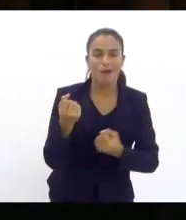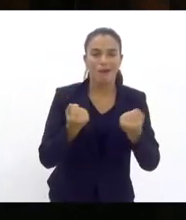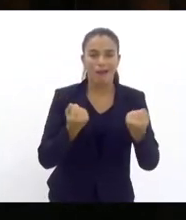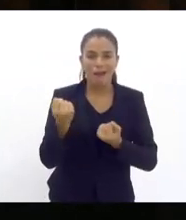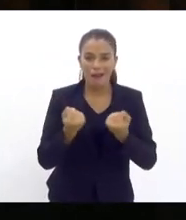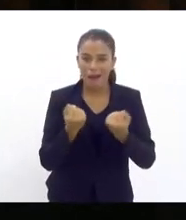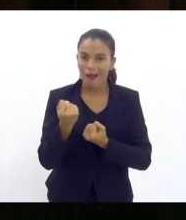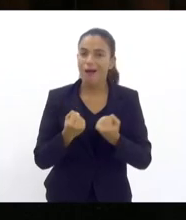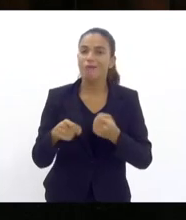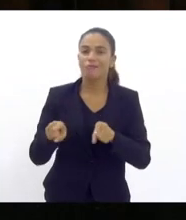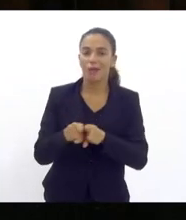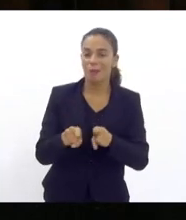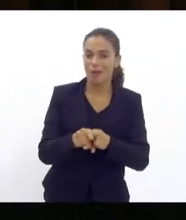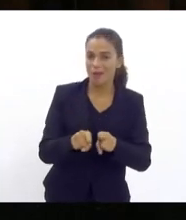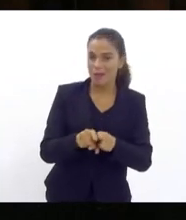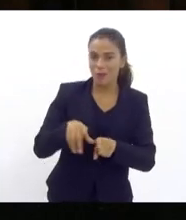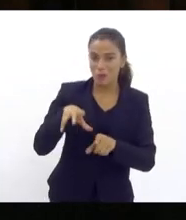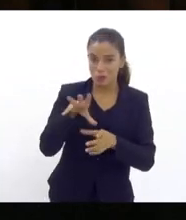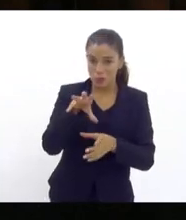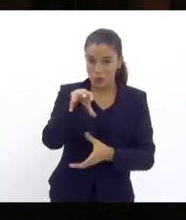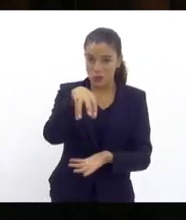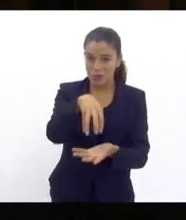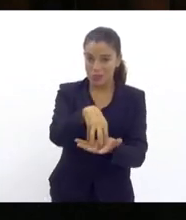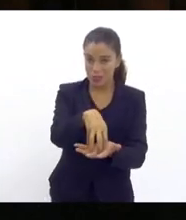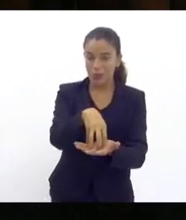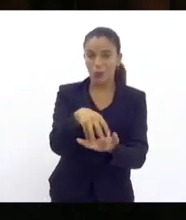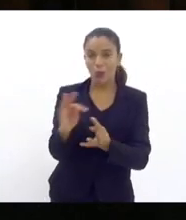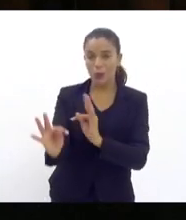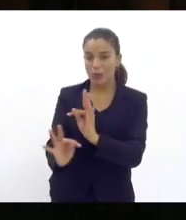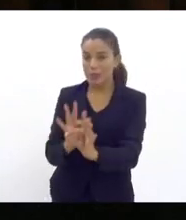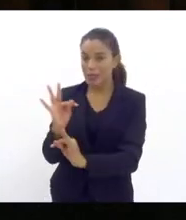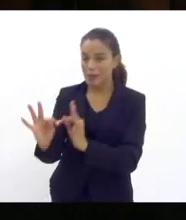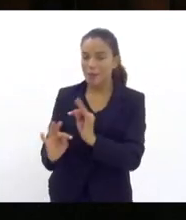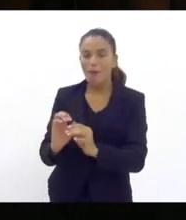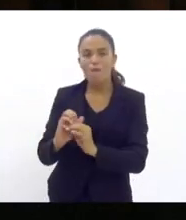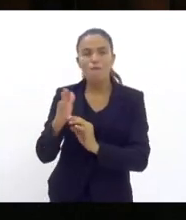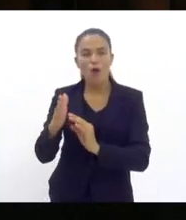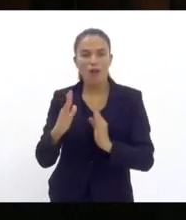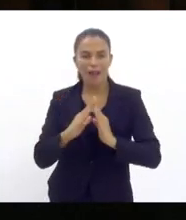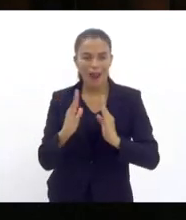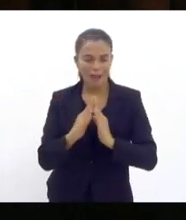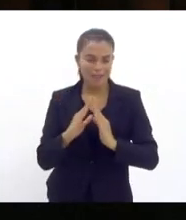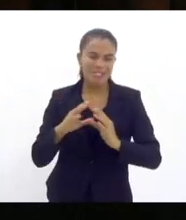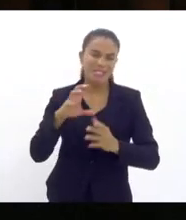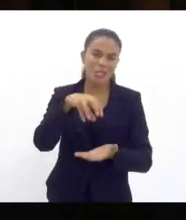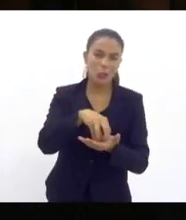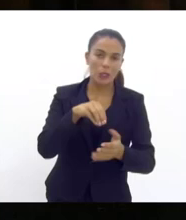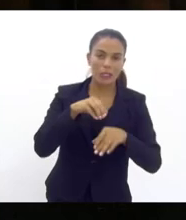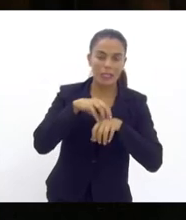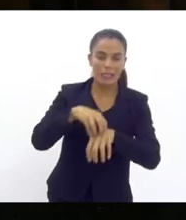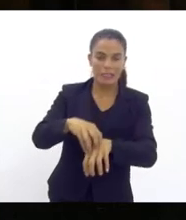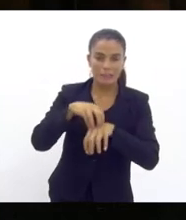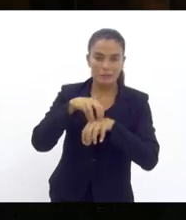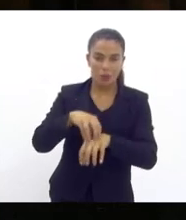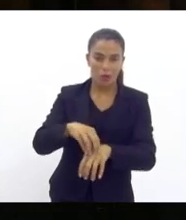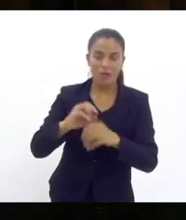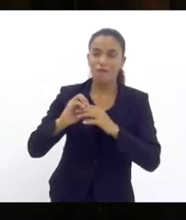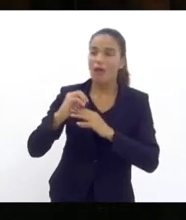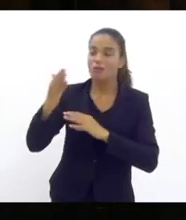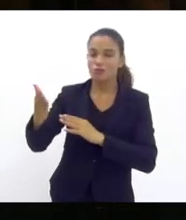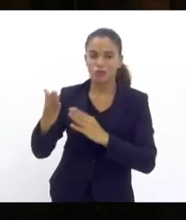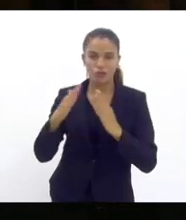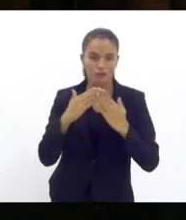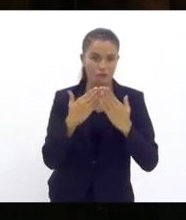nosso setor de tratamento fora do domicílio setor de transporte de pacientes que fazem tratamento fora do